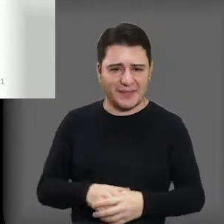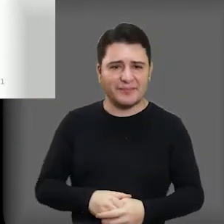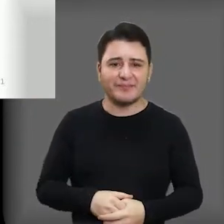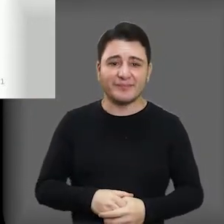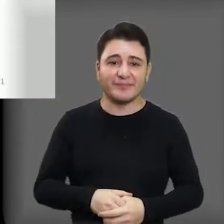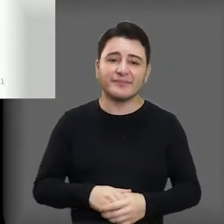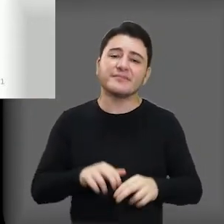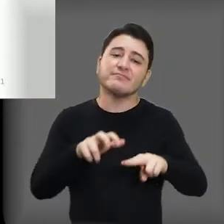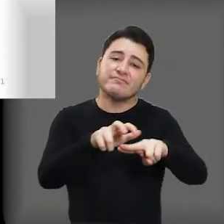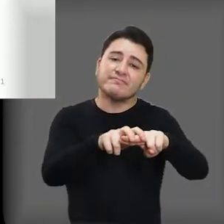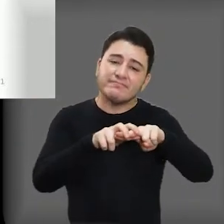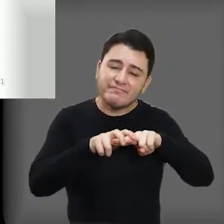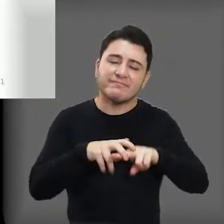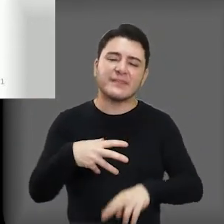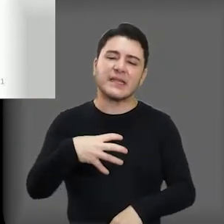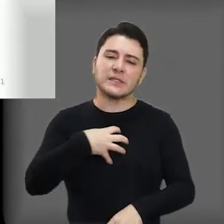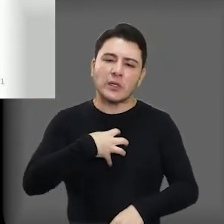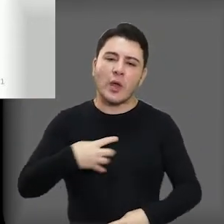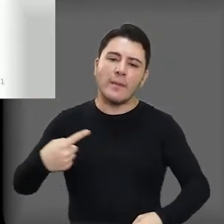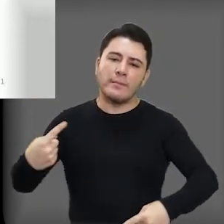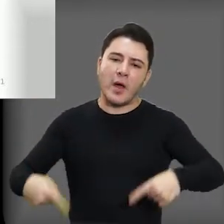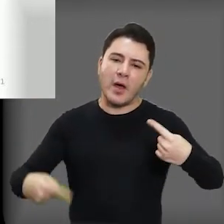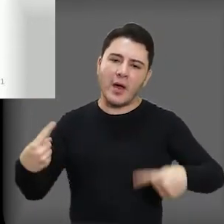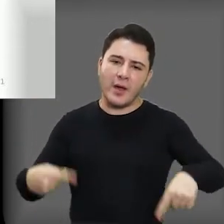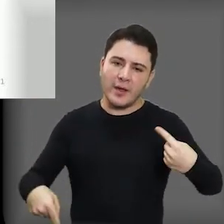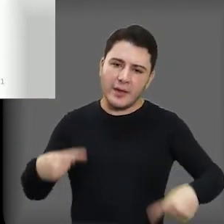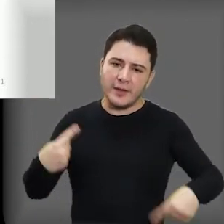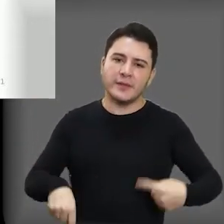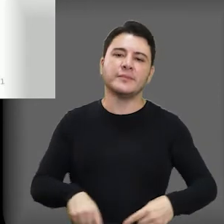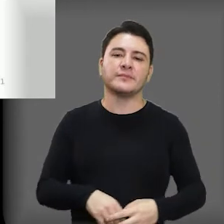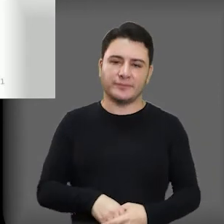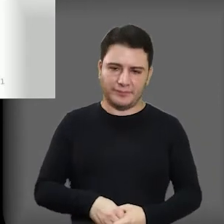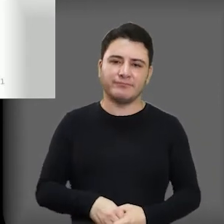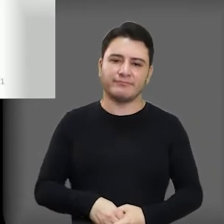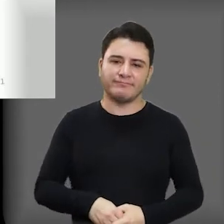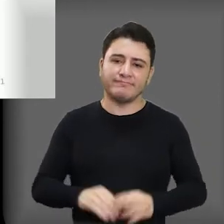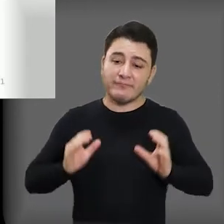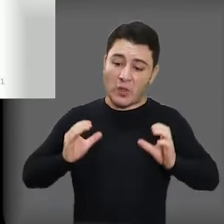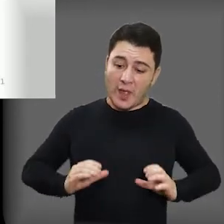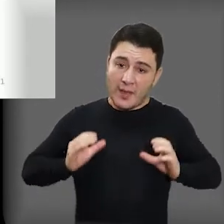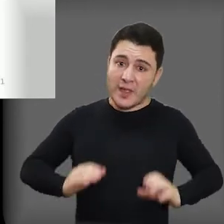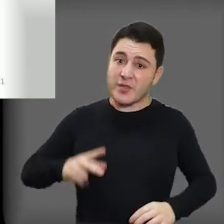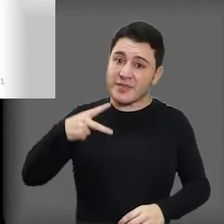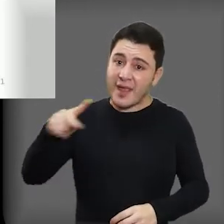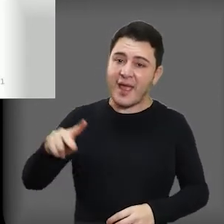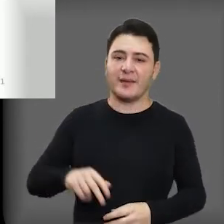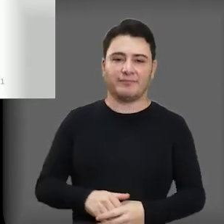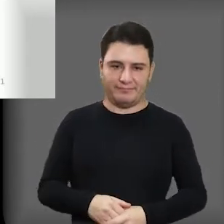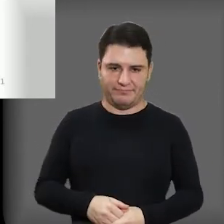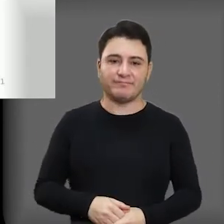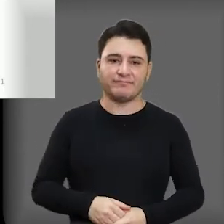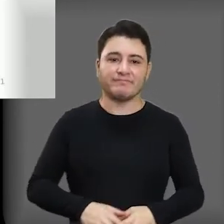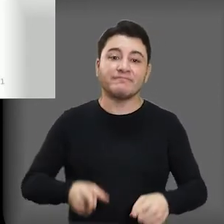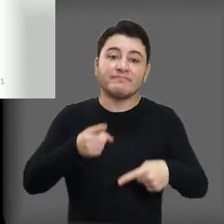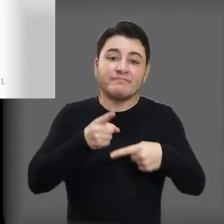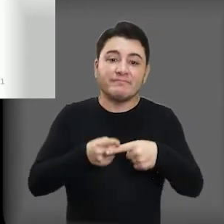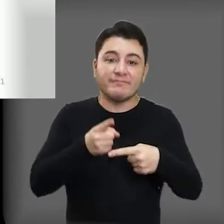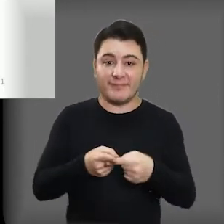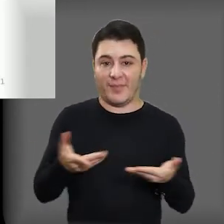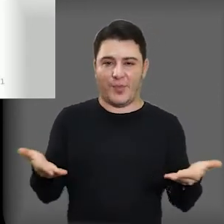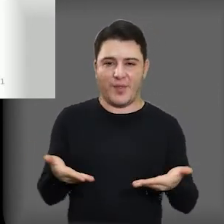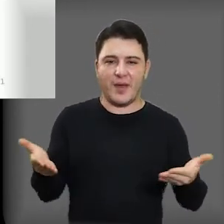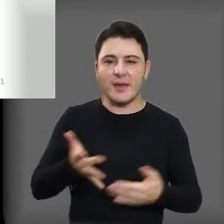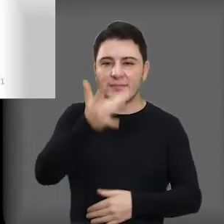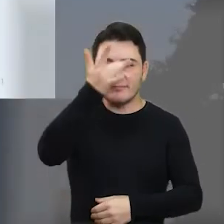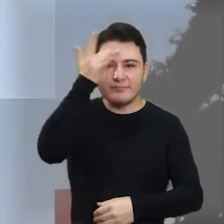destruiria uma estátua? Certamente esse alguém teve um gesto político, uma atitude política.